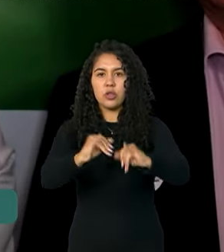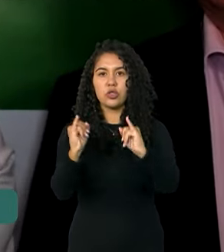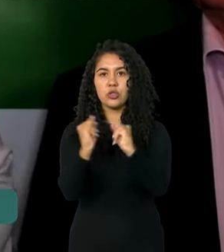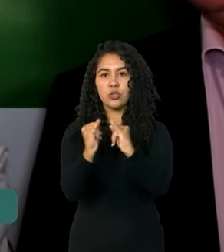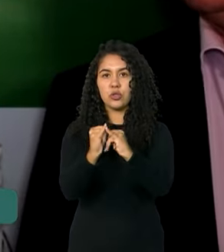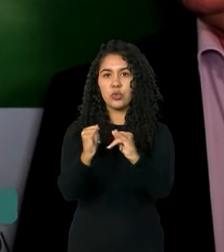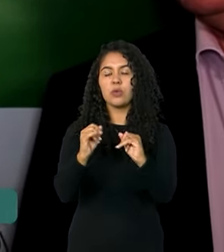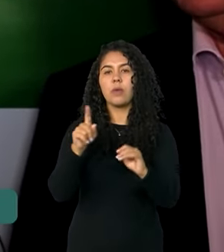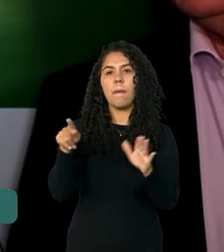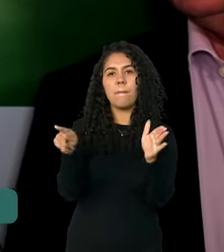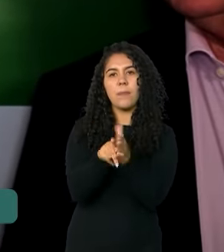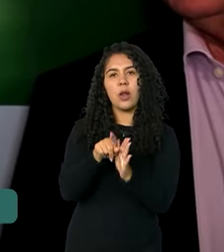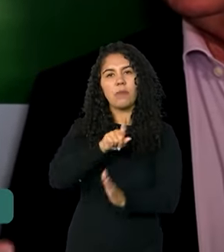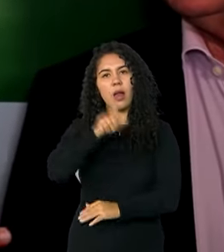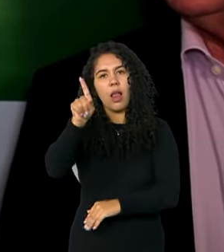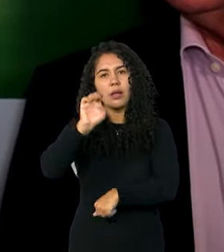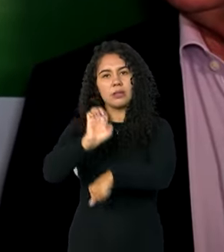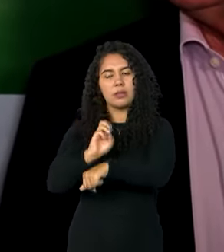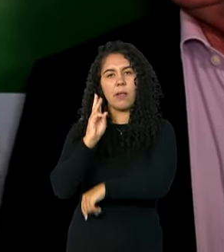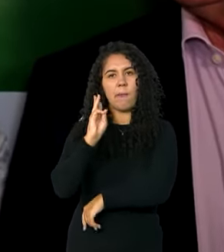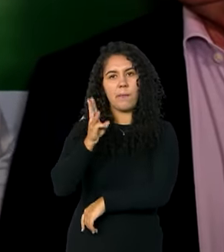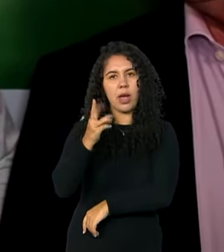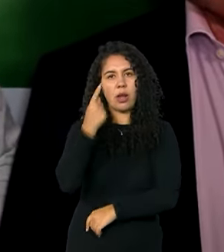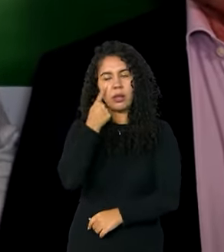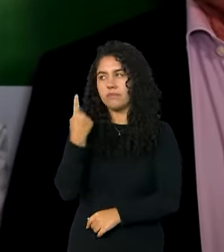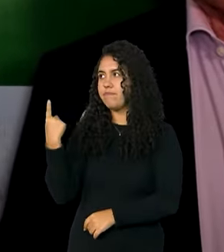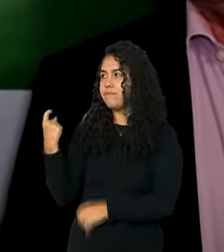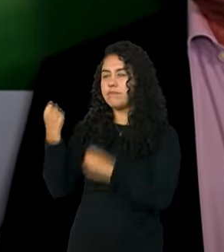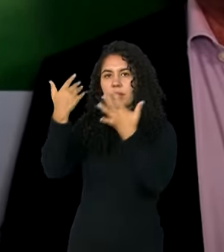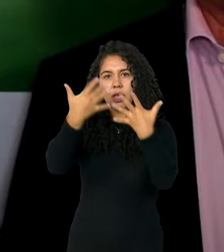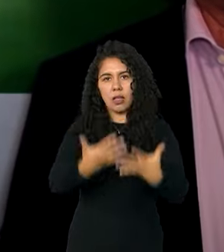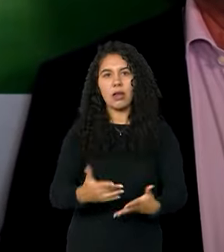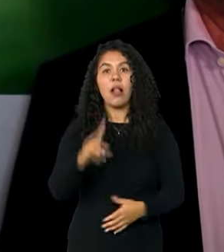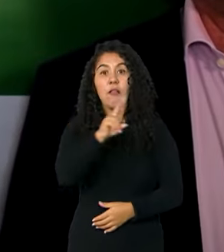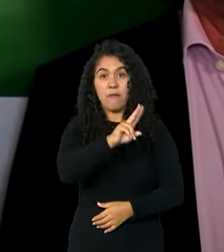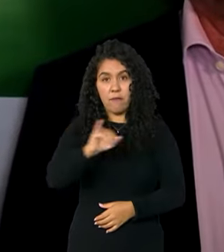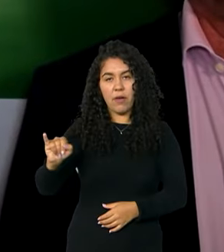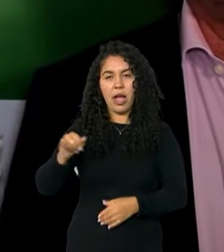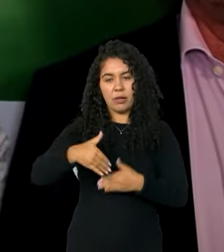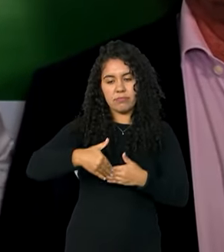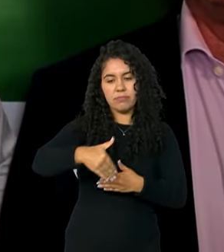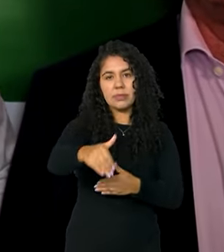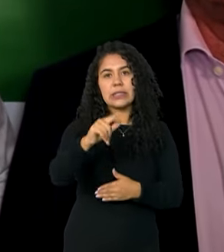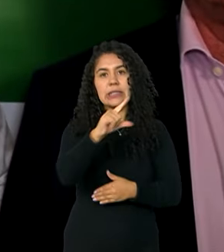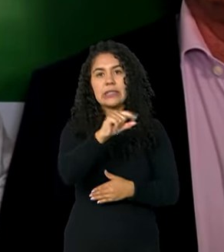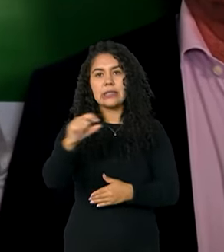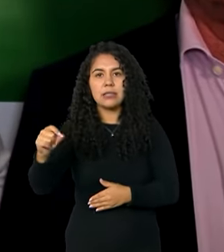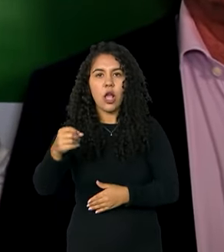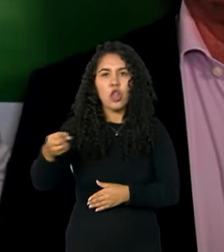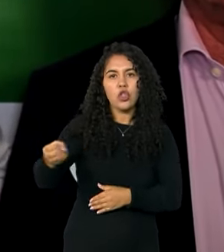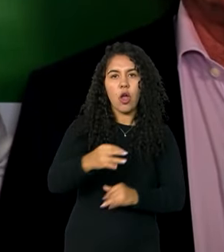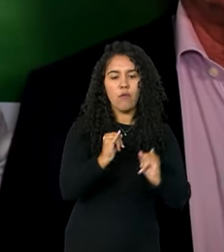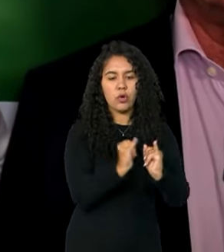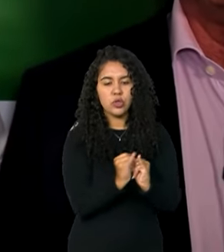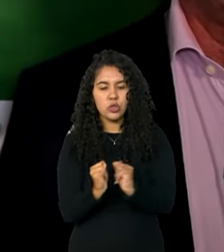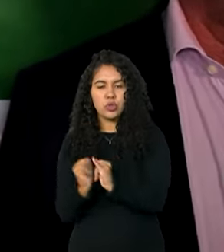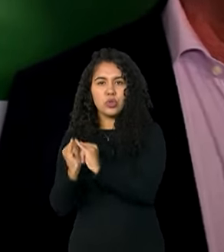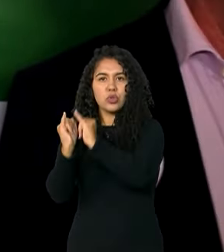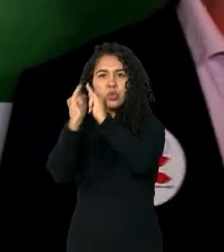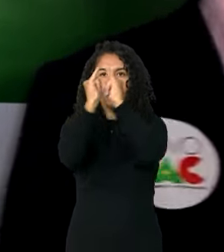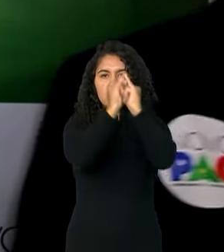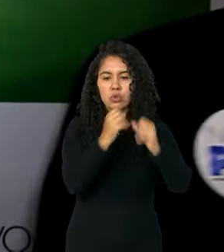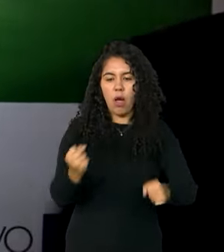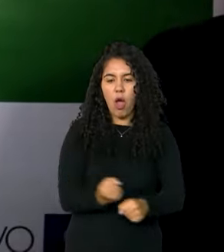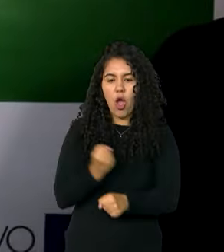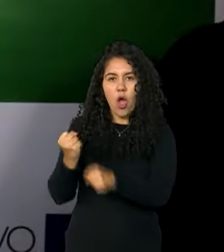Além de lançar 100 novos institutos federais para o Brasil, o presidente determinou que nós identificássemos